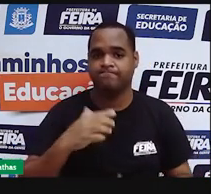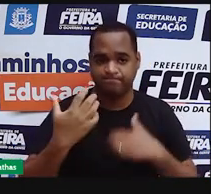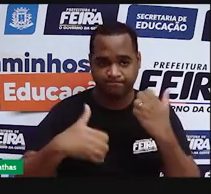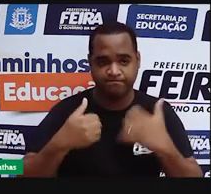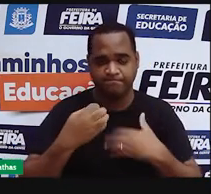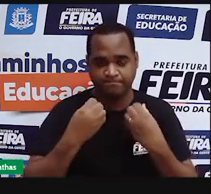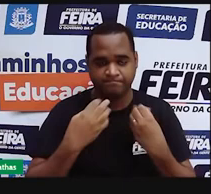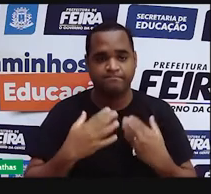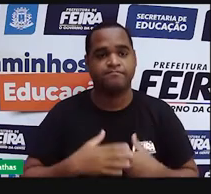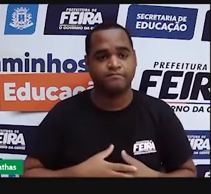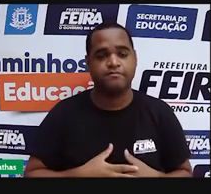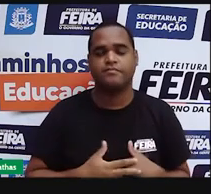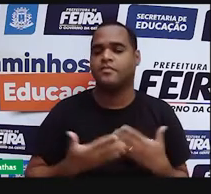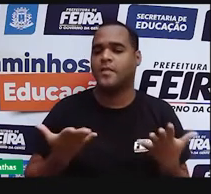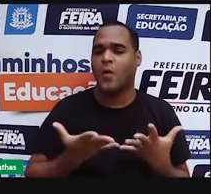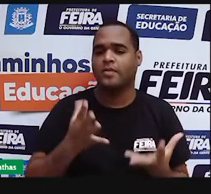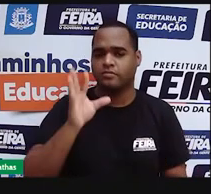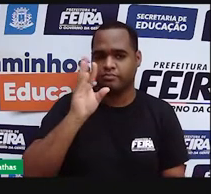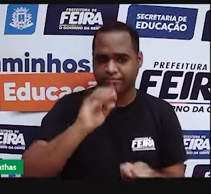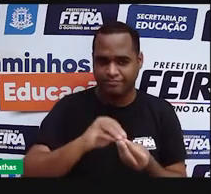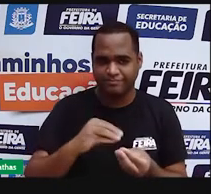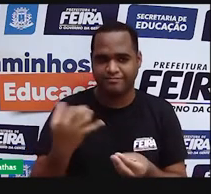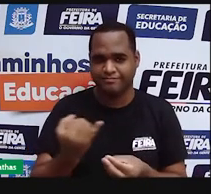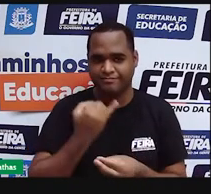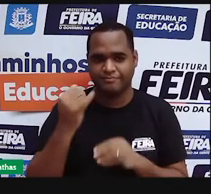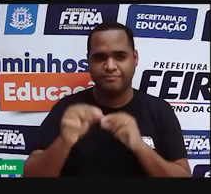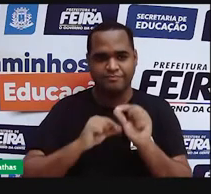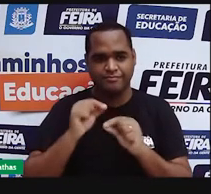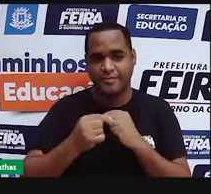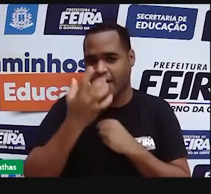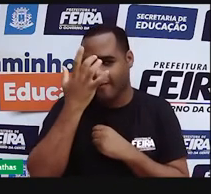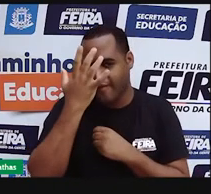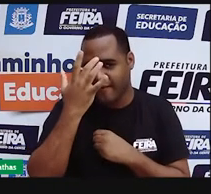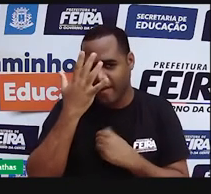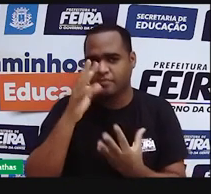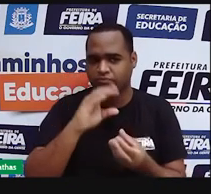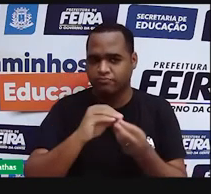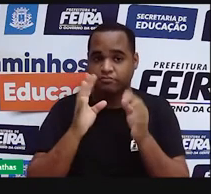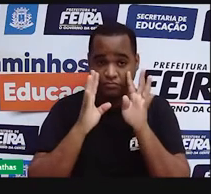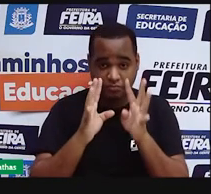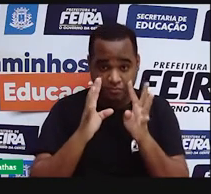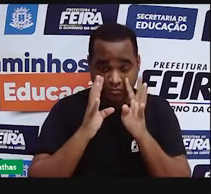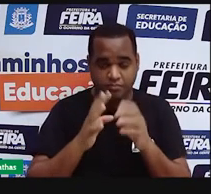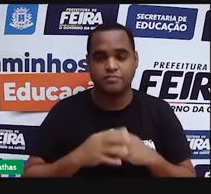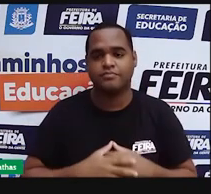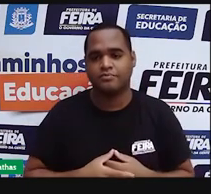Agora a gente vai para um resuminho aqui, bem facinho. Vamos lá, presta atenção.